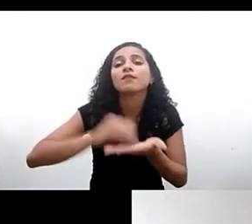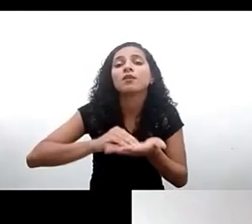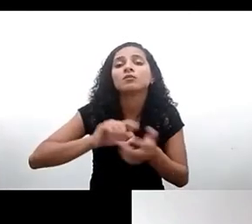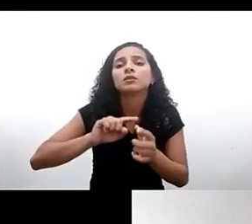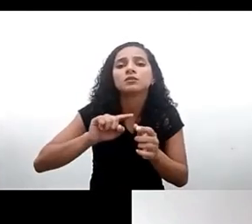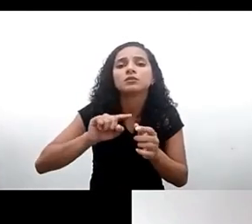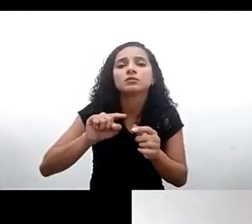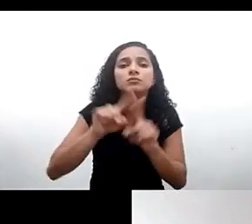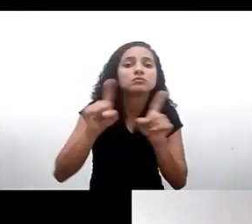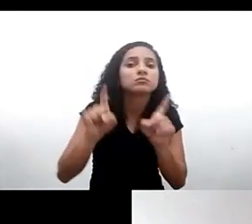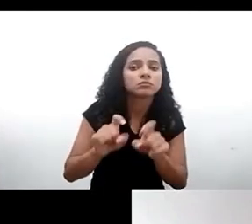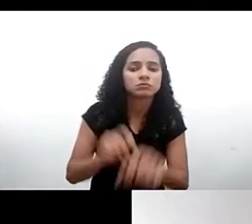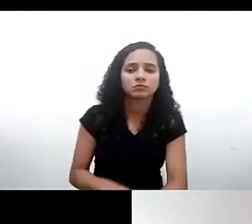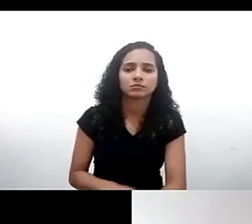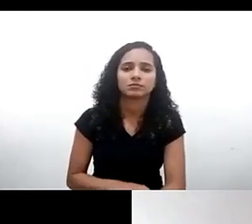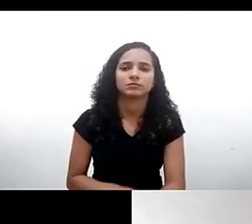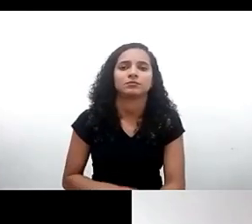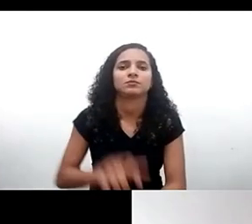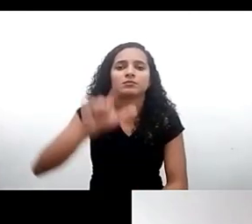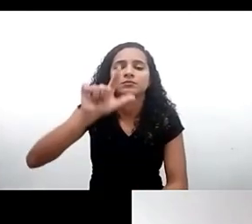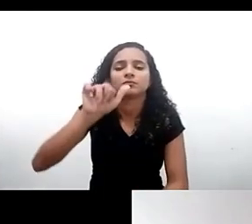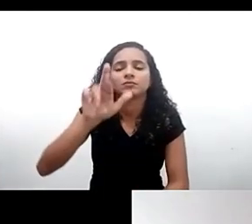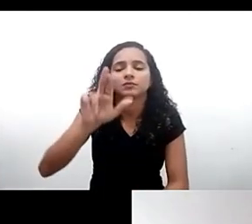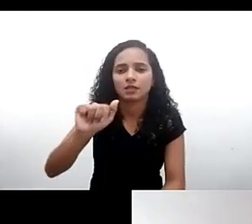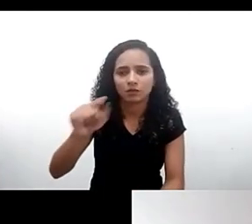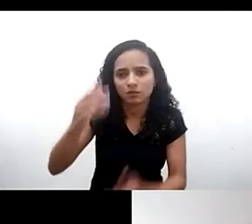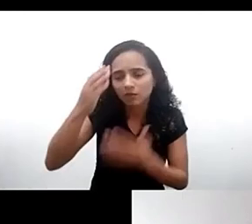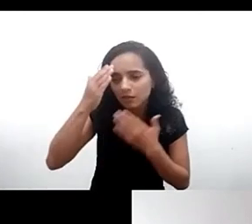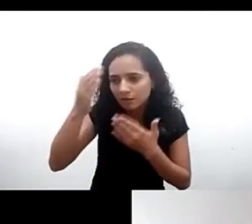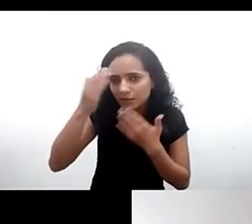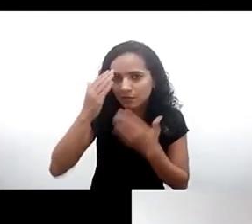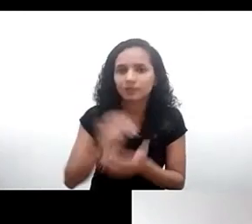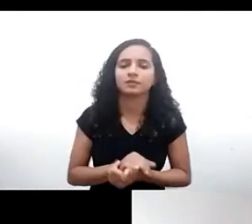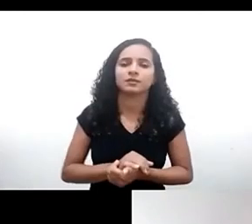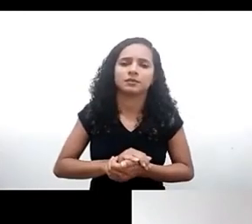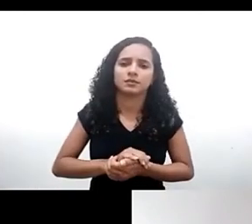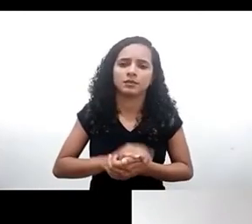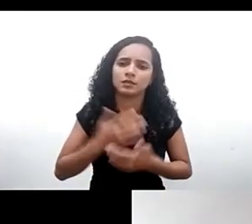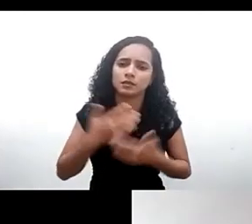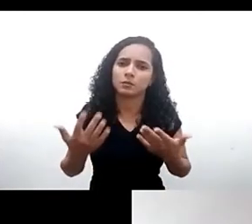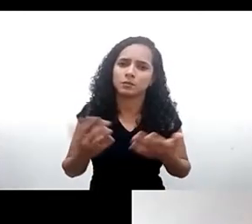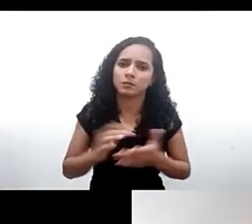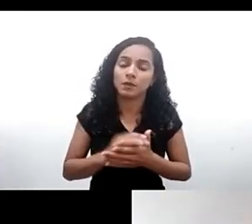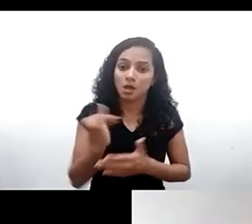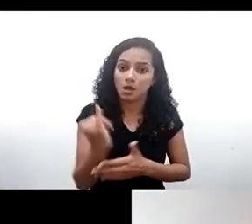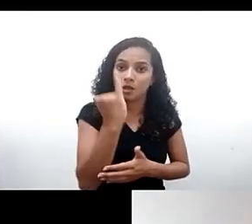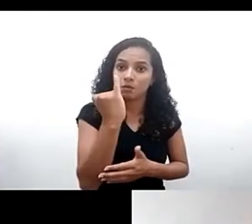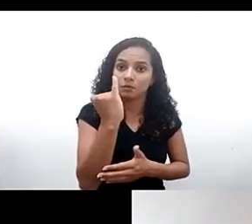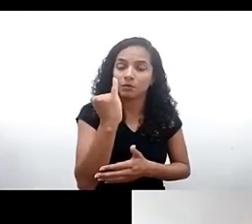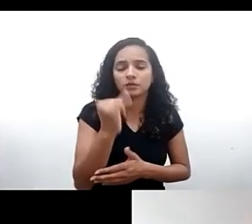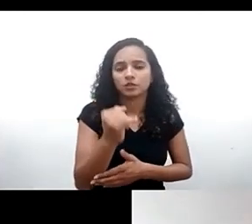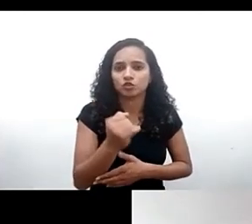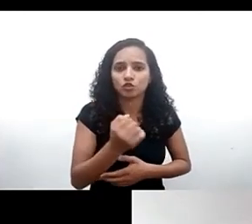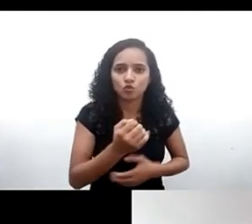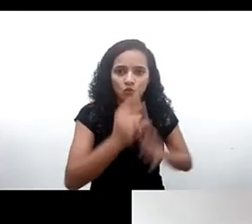claro Pedro muito obrigada agradeço aqui a pergunta me parece que um ponto importante do comentário